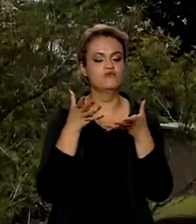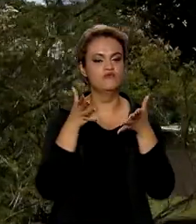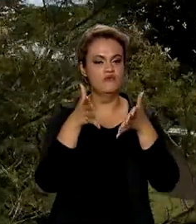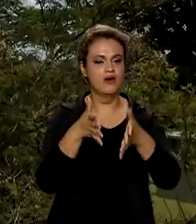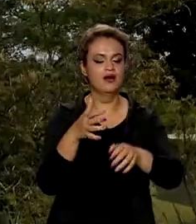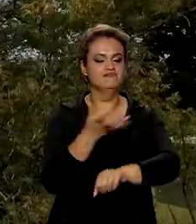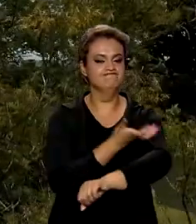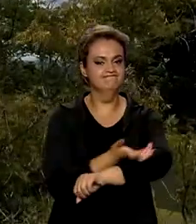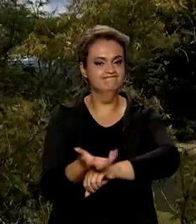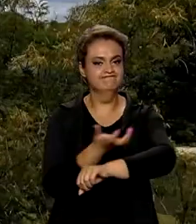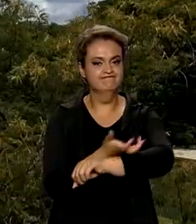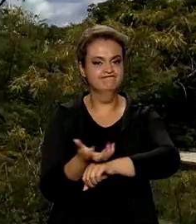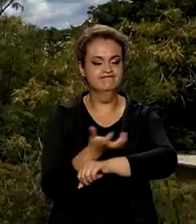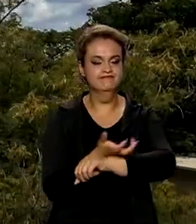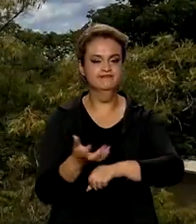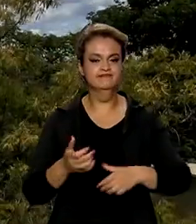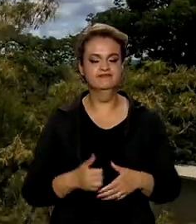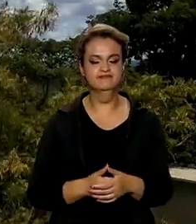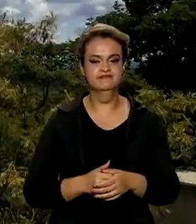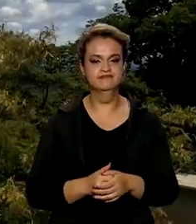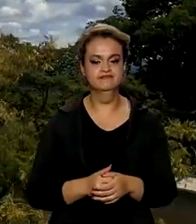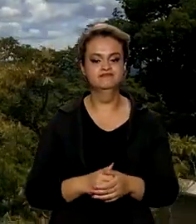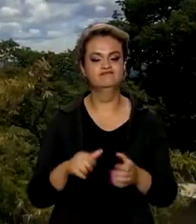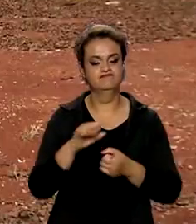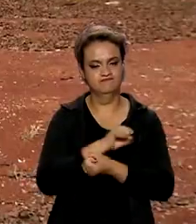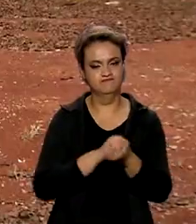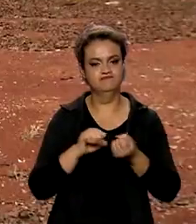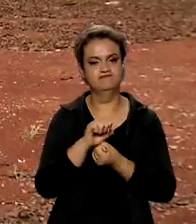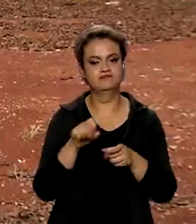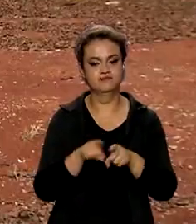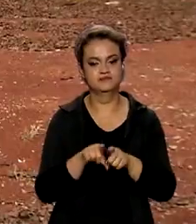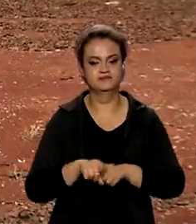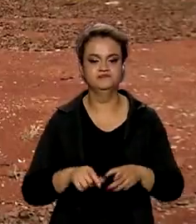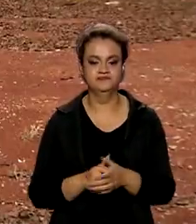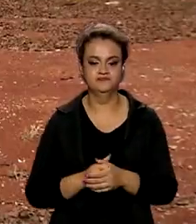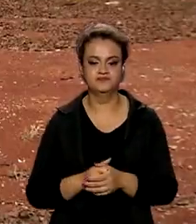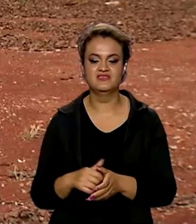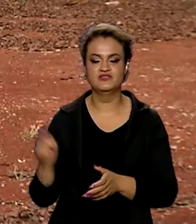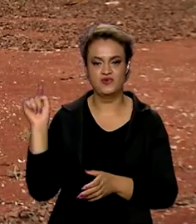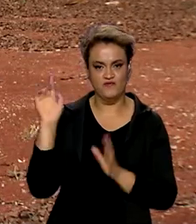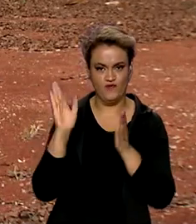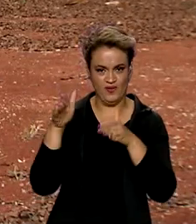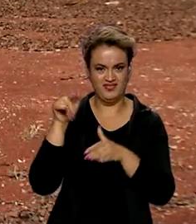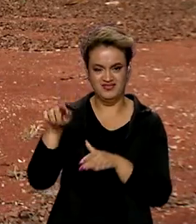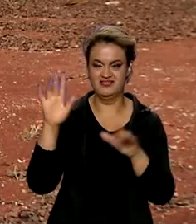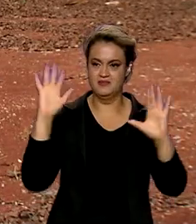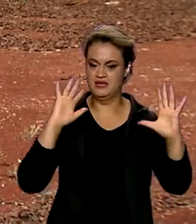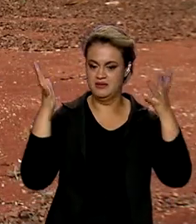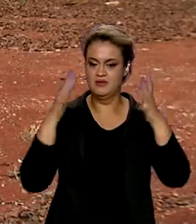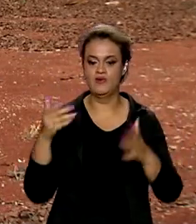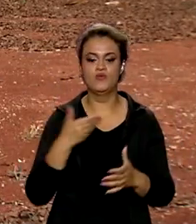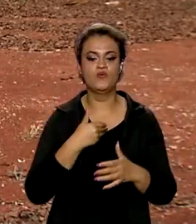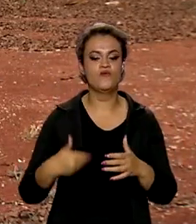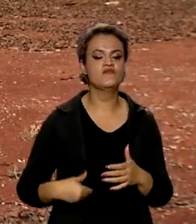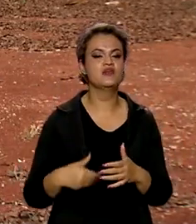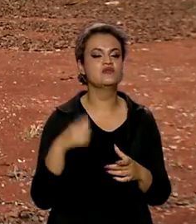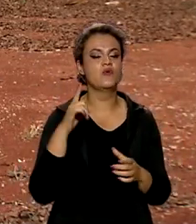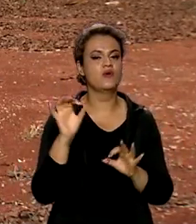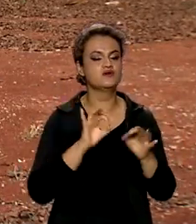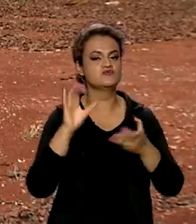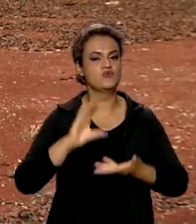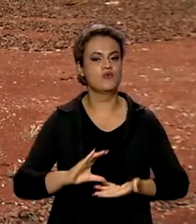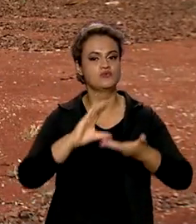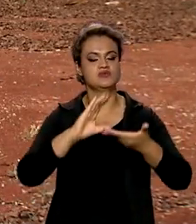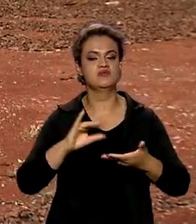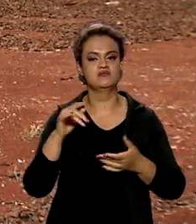com inovação e sustentabilidade. Além do Fundo Clima, o governo também retomou o conselho gestor do programa,